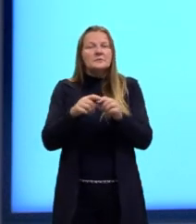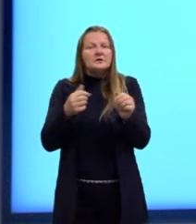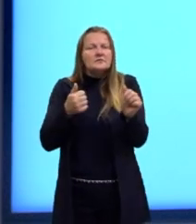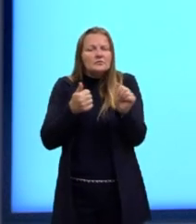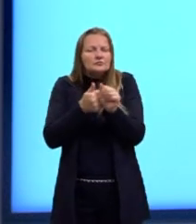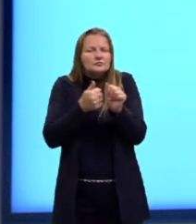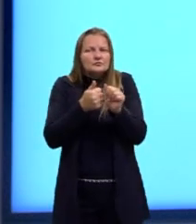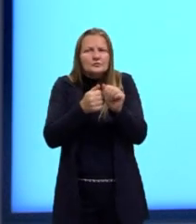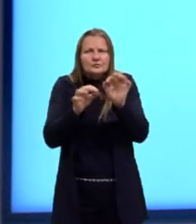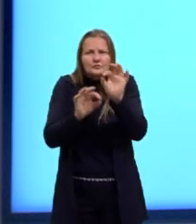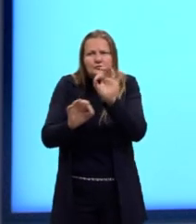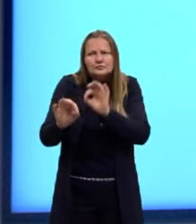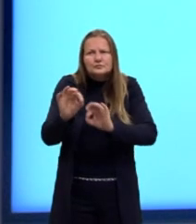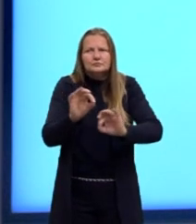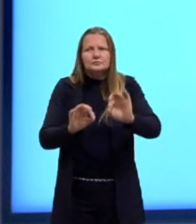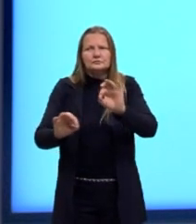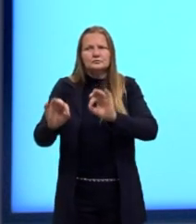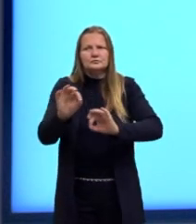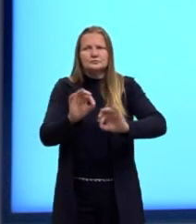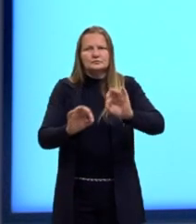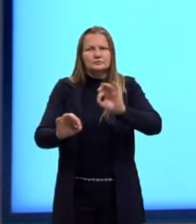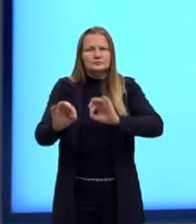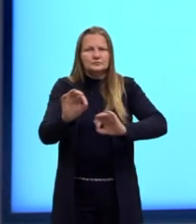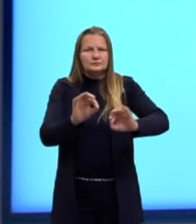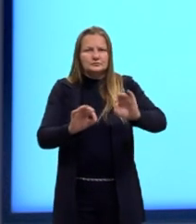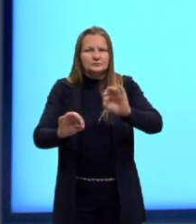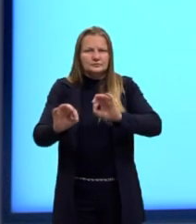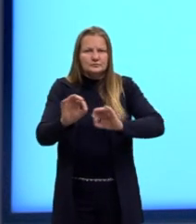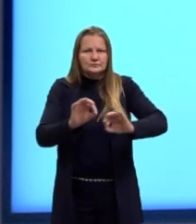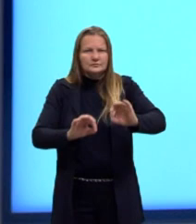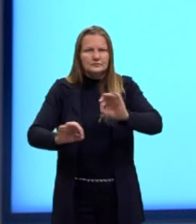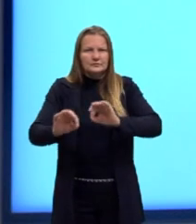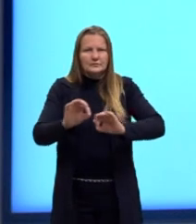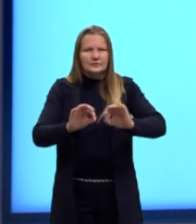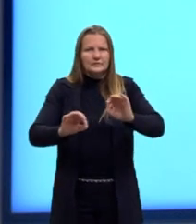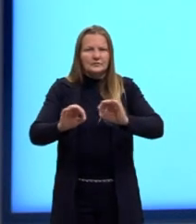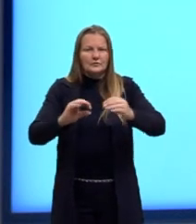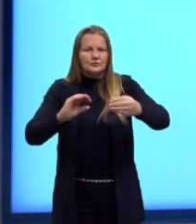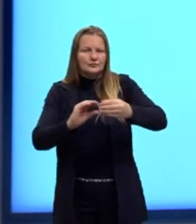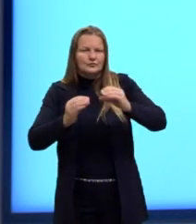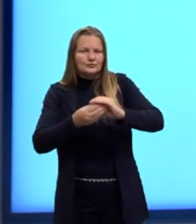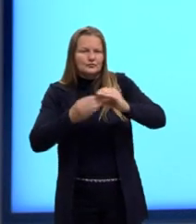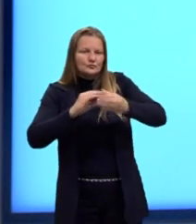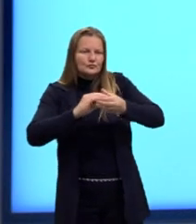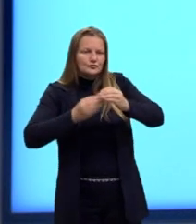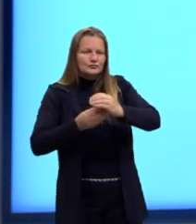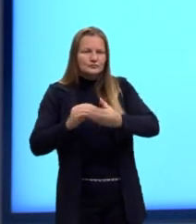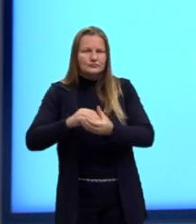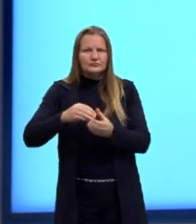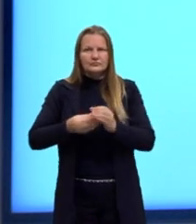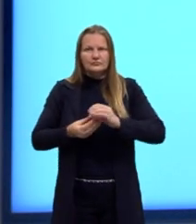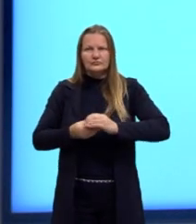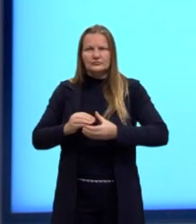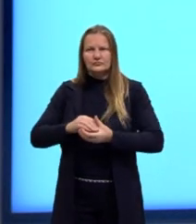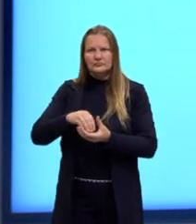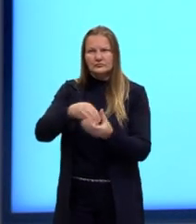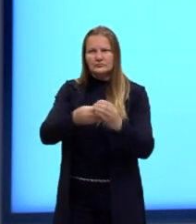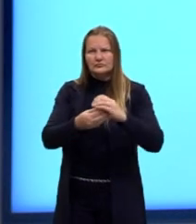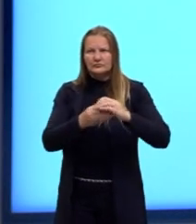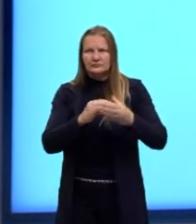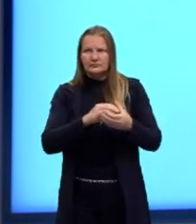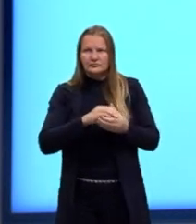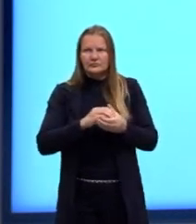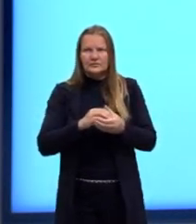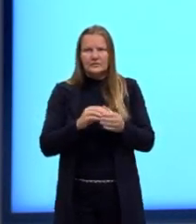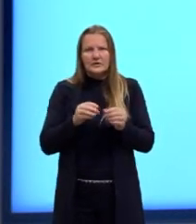um com os outros. E aí, o que gera essas partezinhas, né? Cada partezinha, então, vai ter